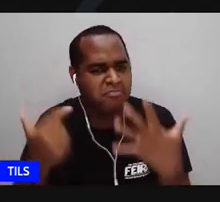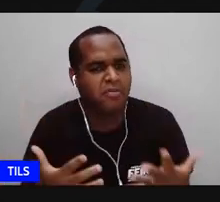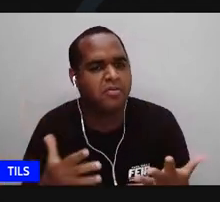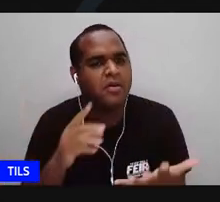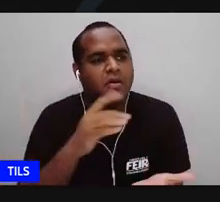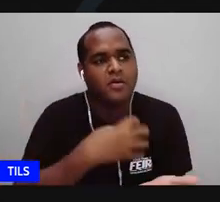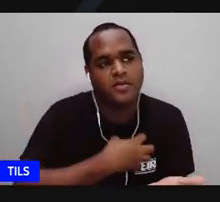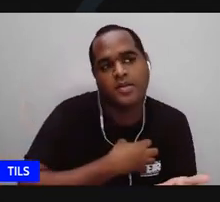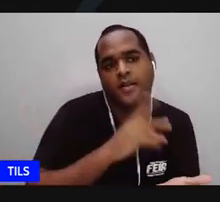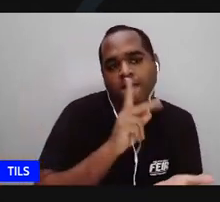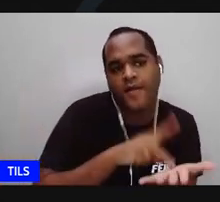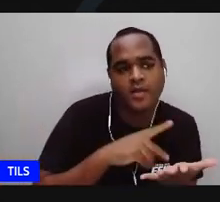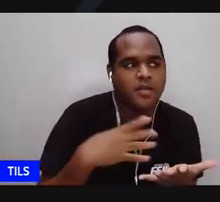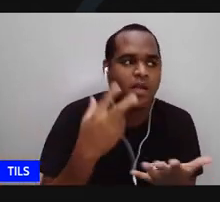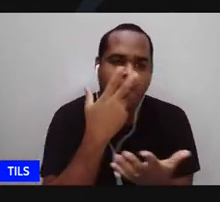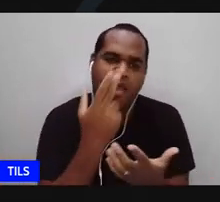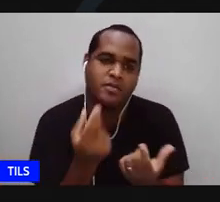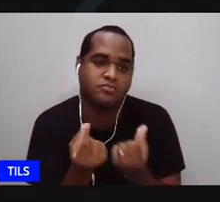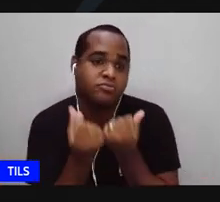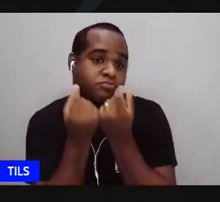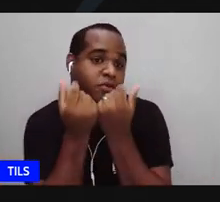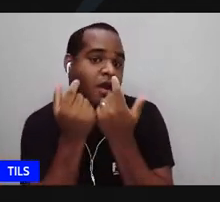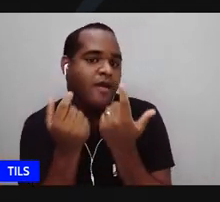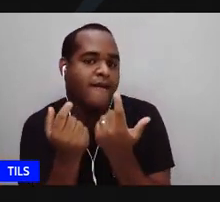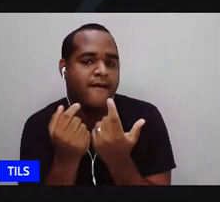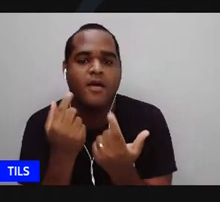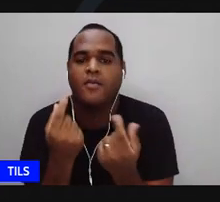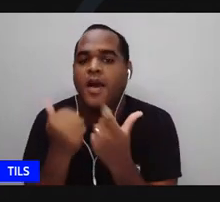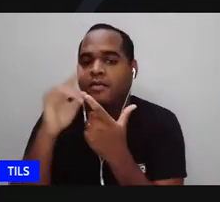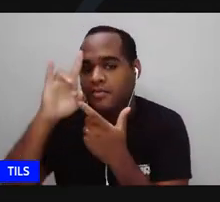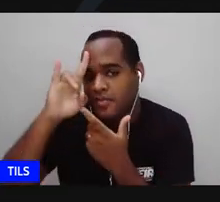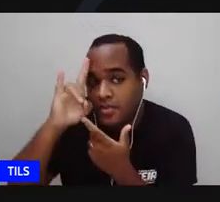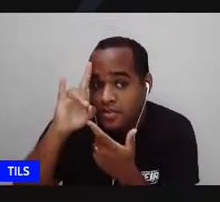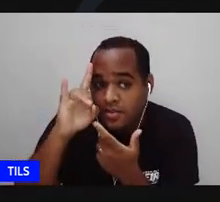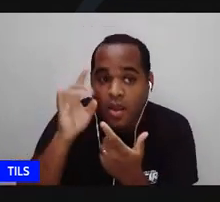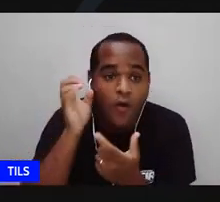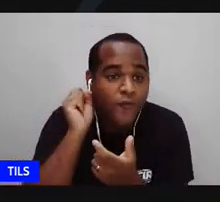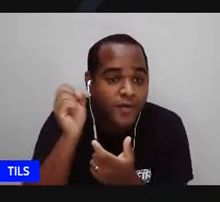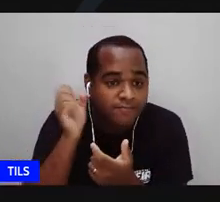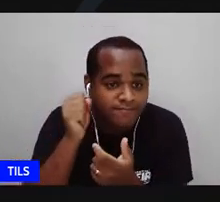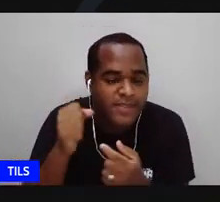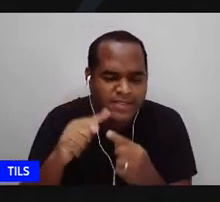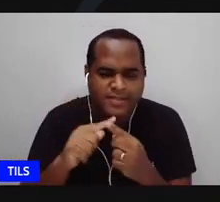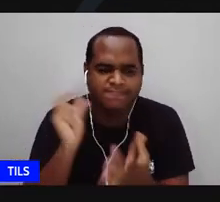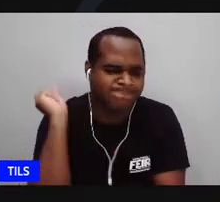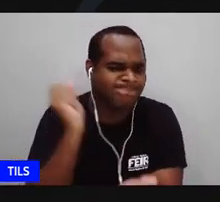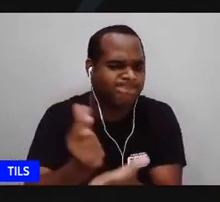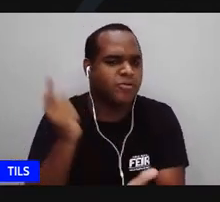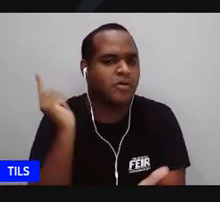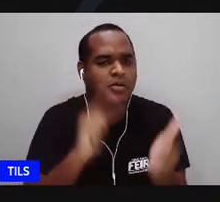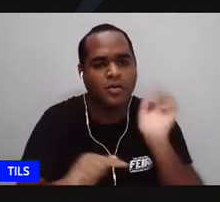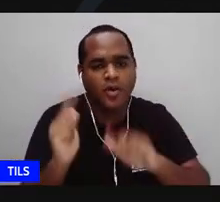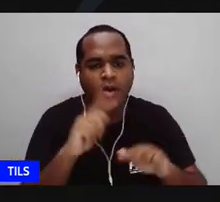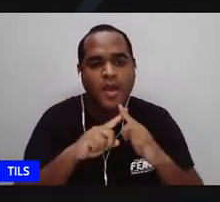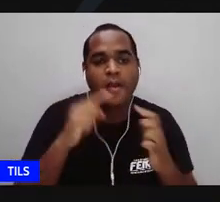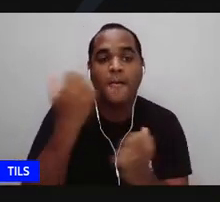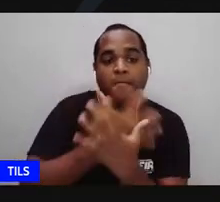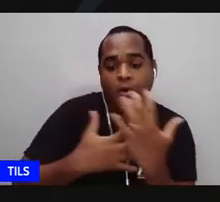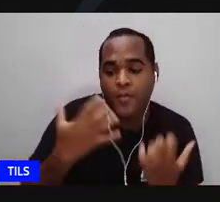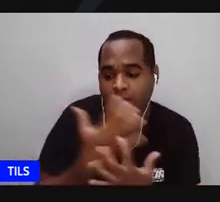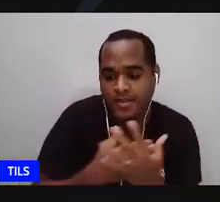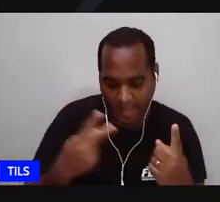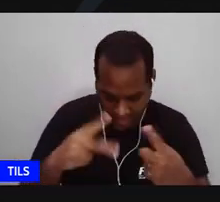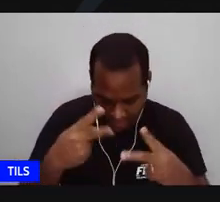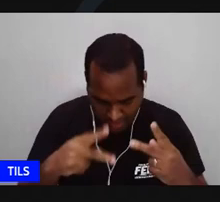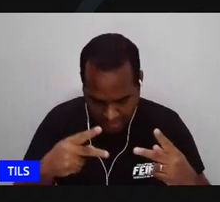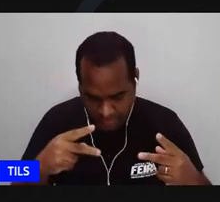o maior empreendimento comprar um radinho ela conseguiu comprar e ela ia ouvir as muitas que ela